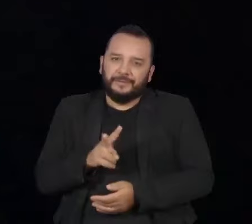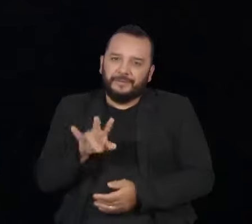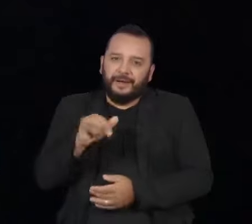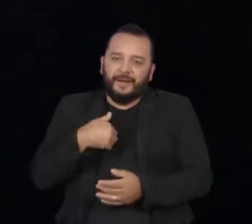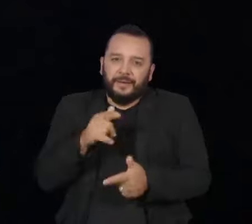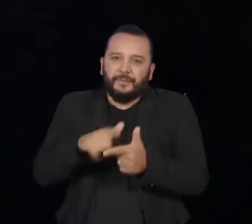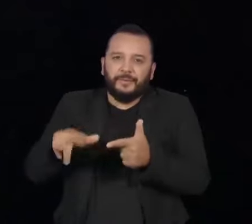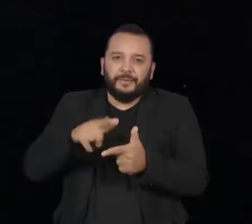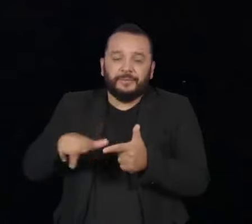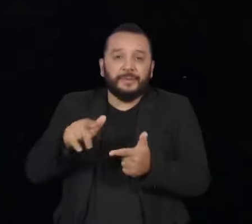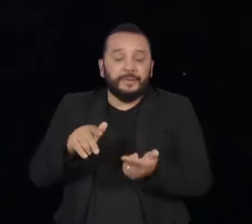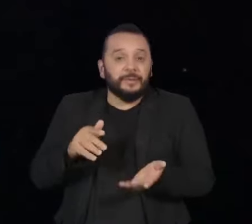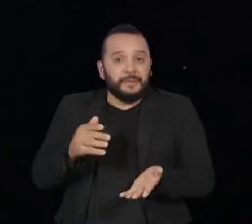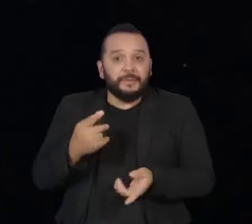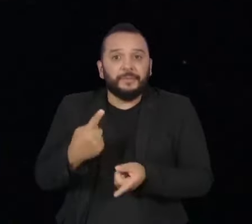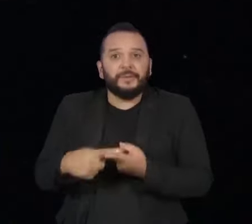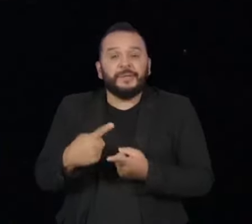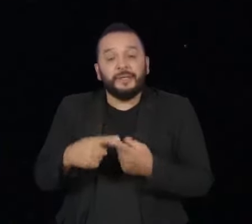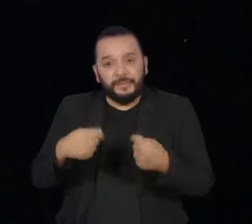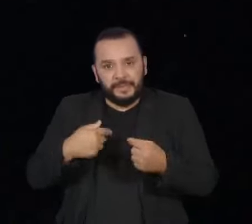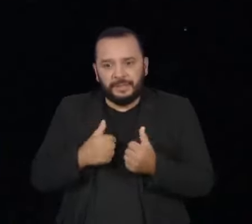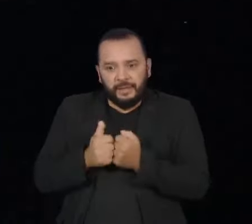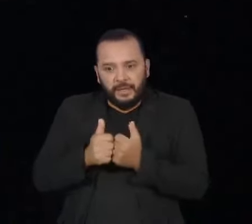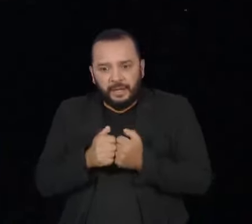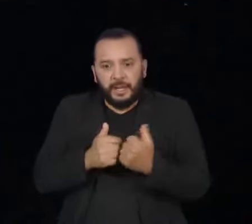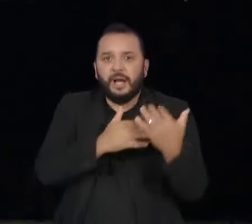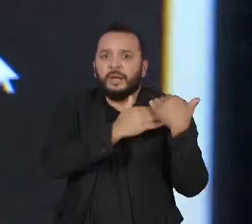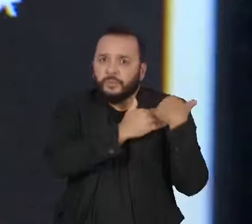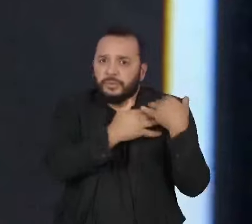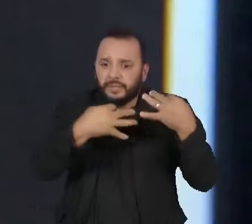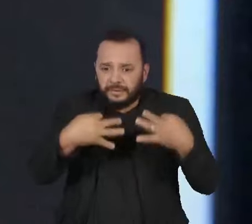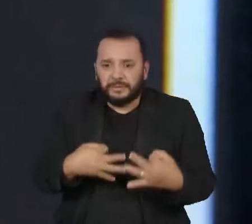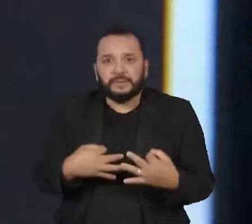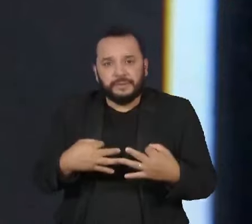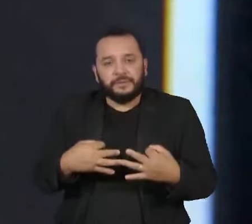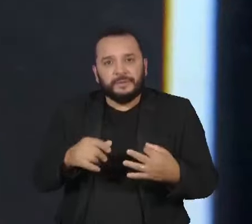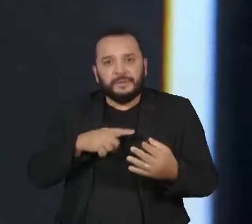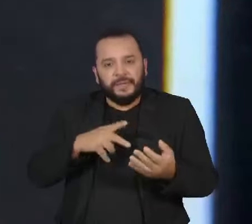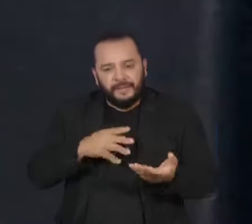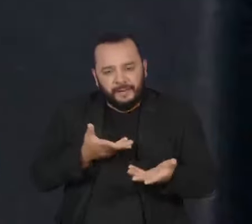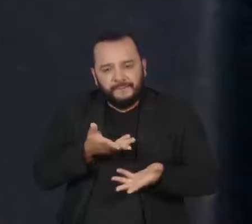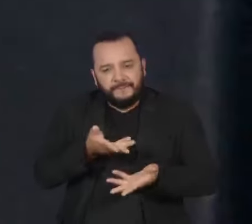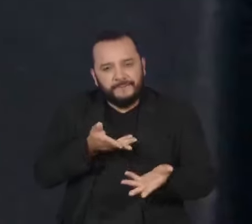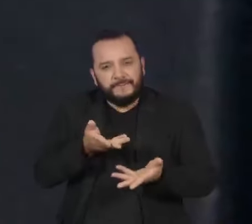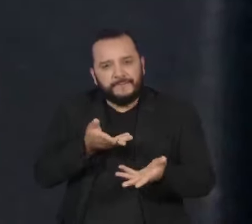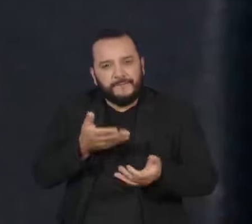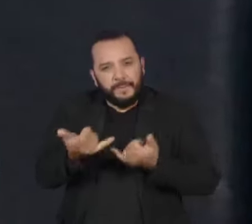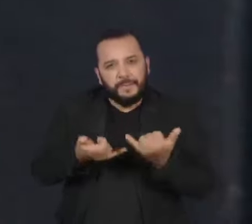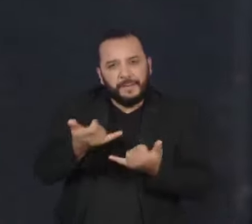relativos à falta de jogo responsável, que é a boa relação entre o jogador e a plataforma.